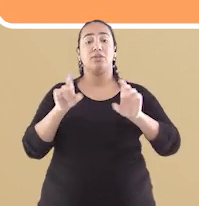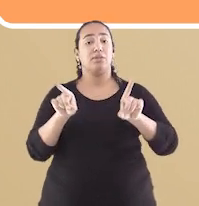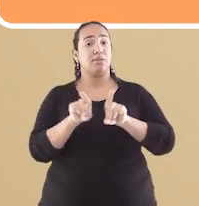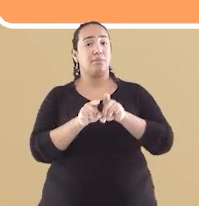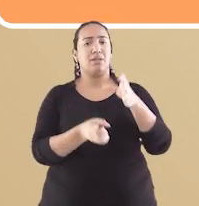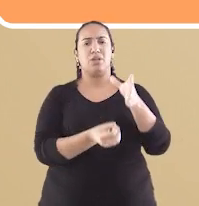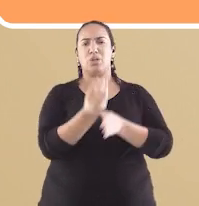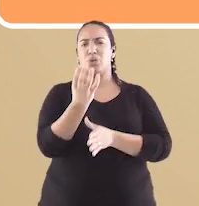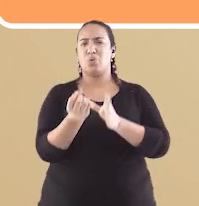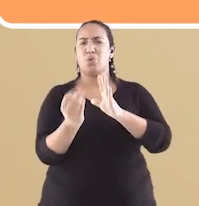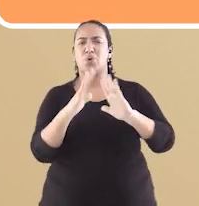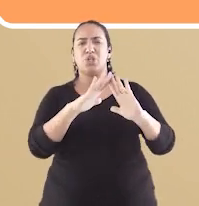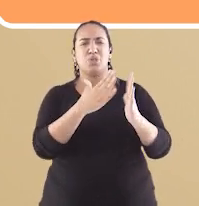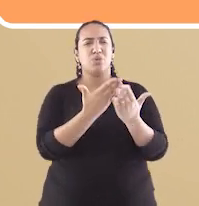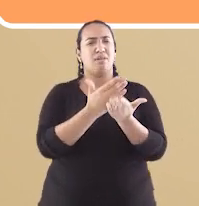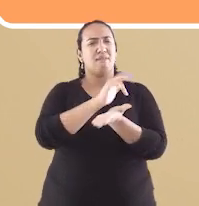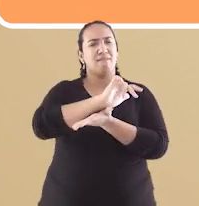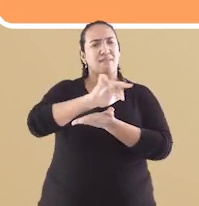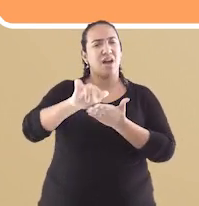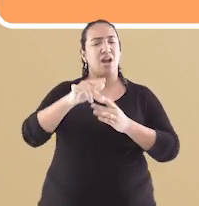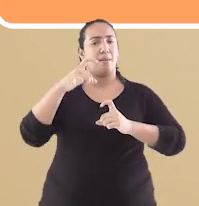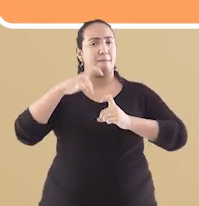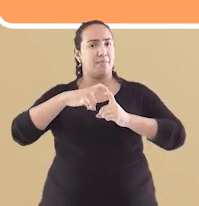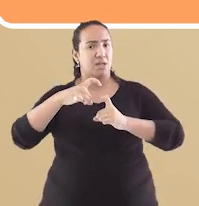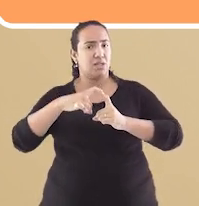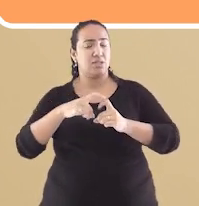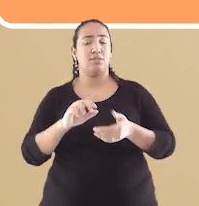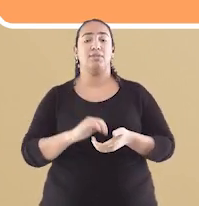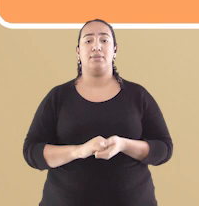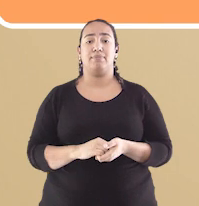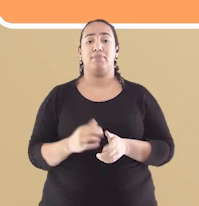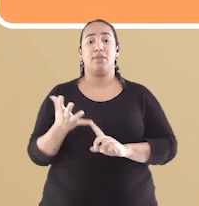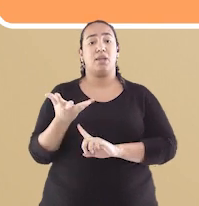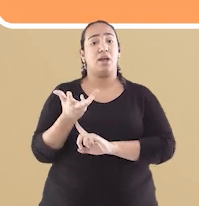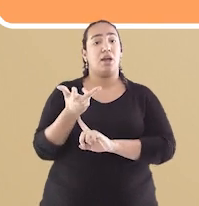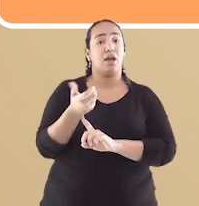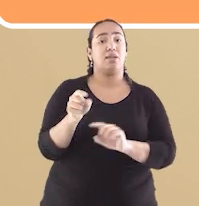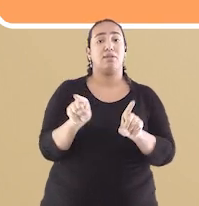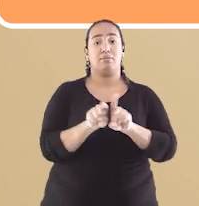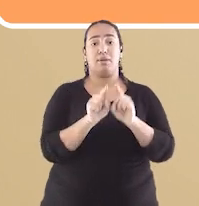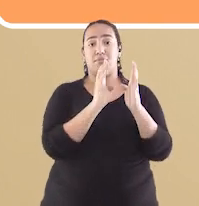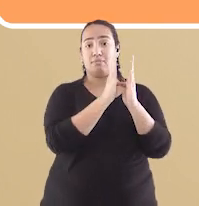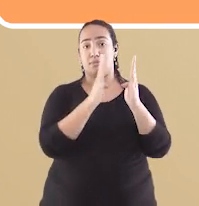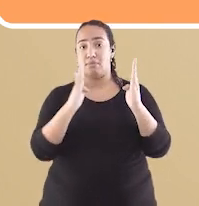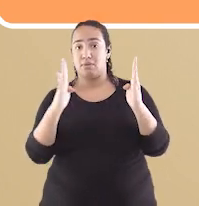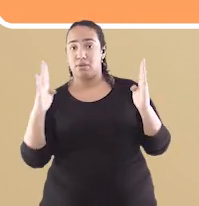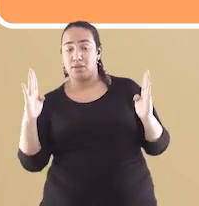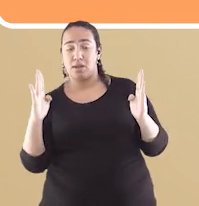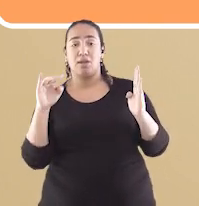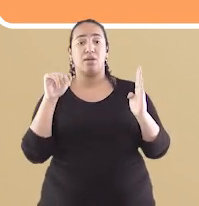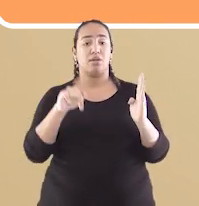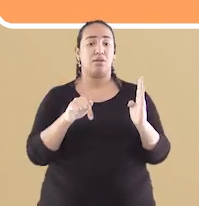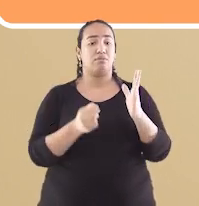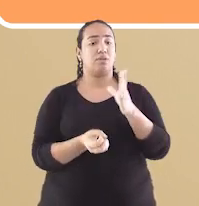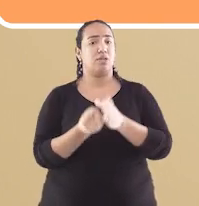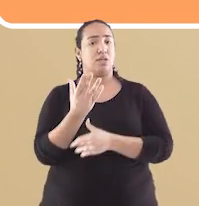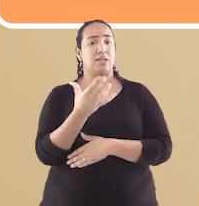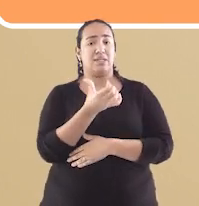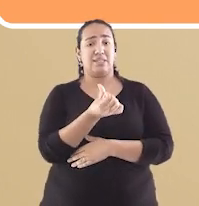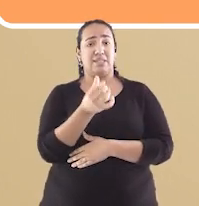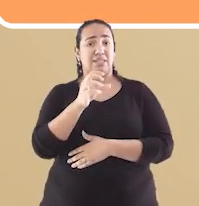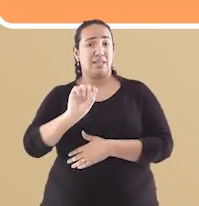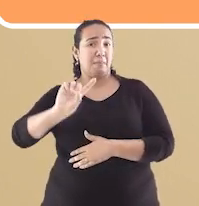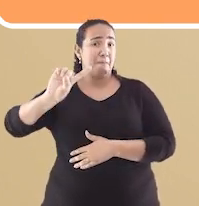diversas escolas de medicina. A Academia Real de Belas Artes, a Biblioteca Real, que foi construída com mais de 60